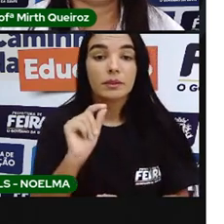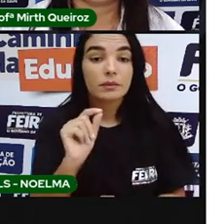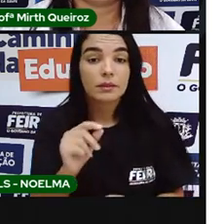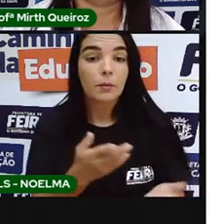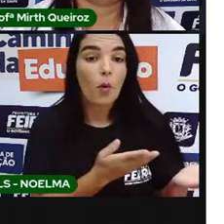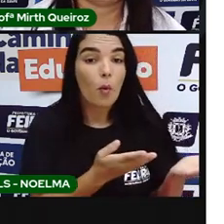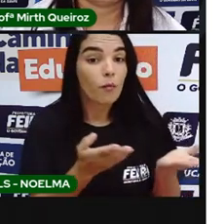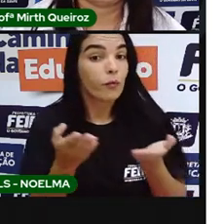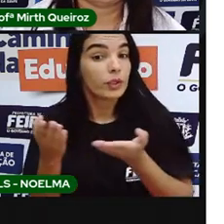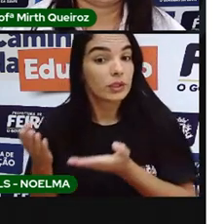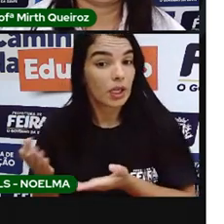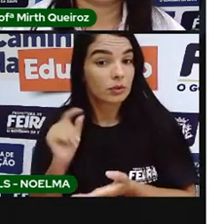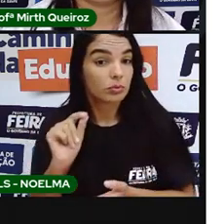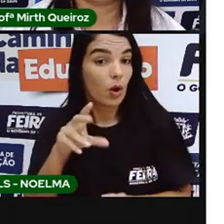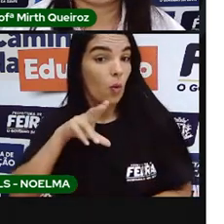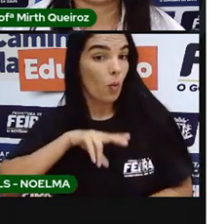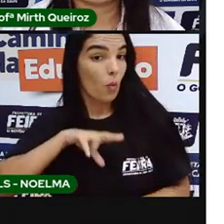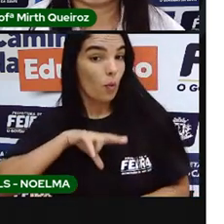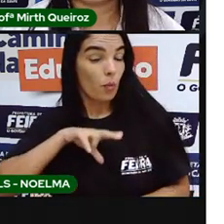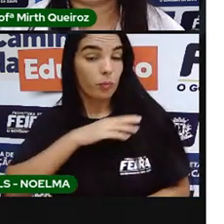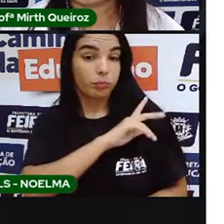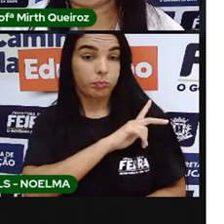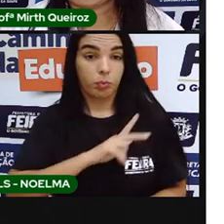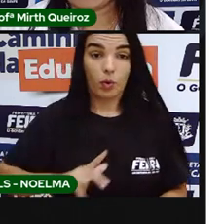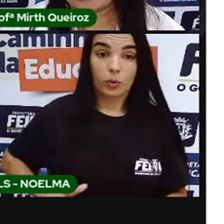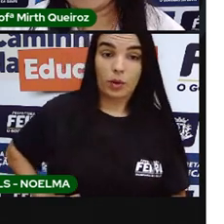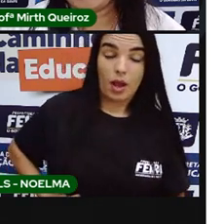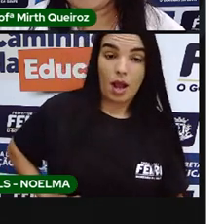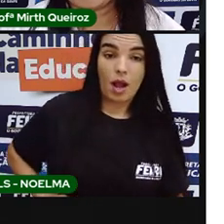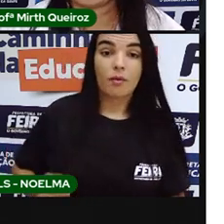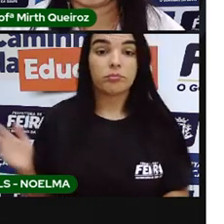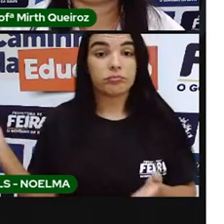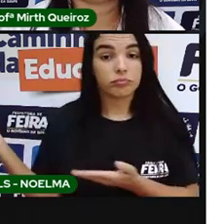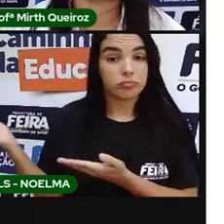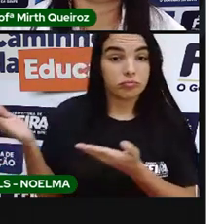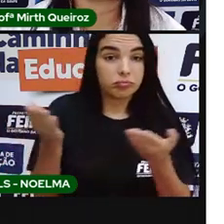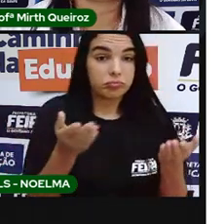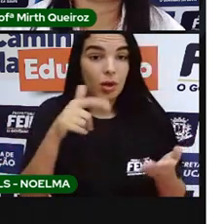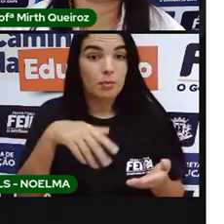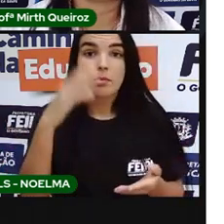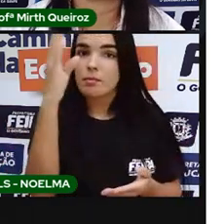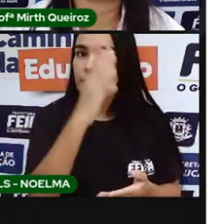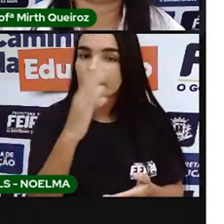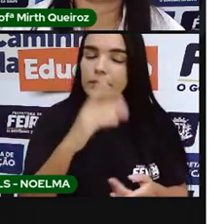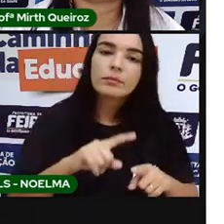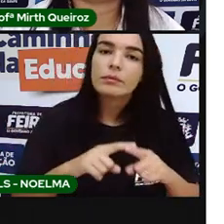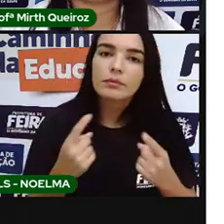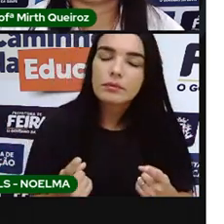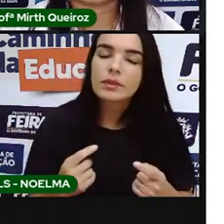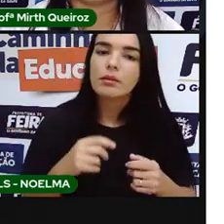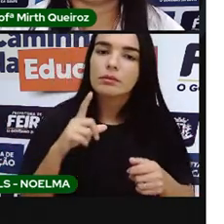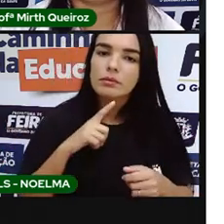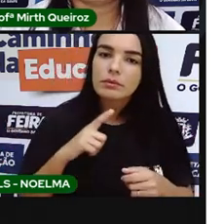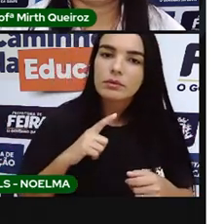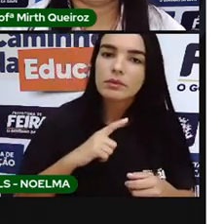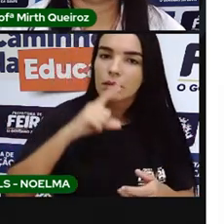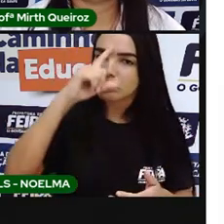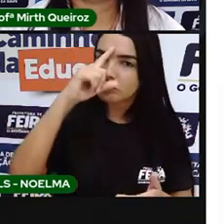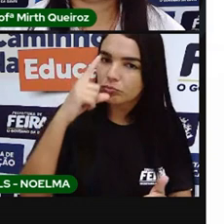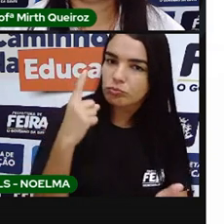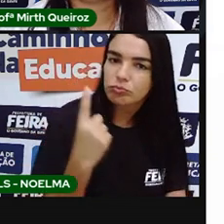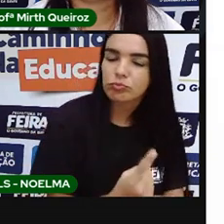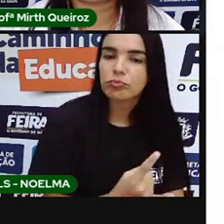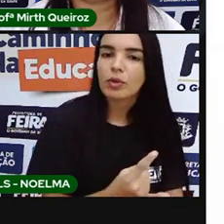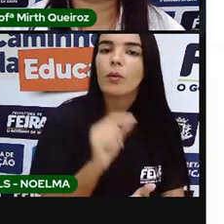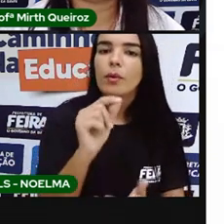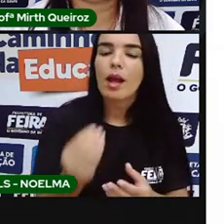convidado pelo governo português a vir para o Brasil, sendo uma missão artística francesa, onde